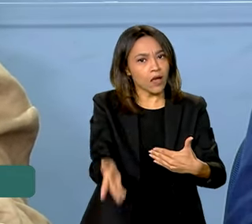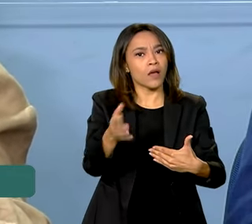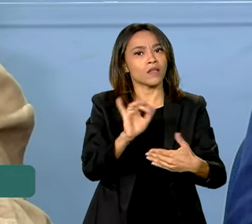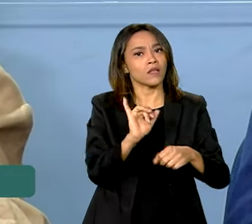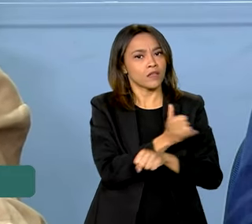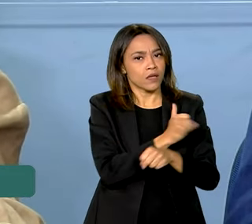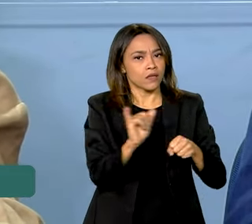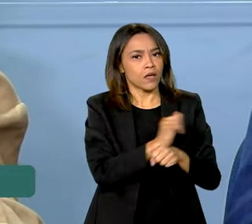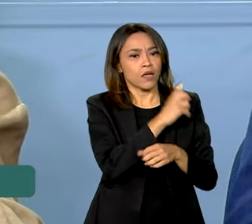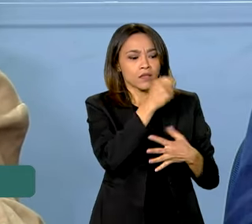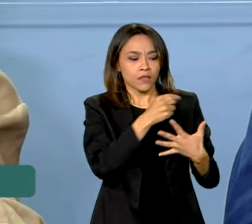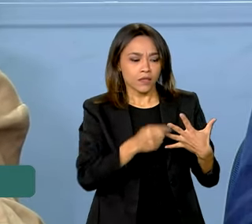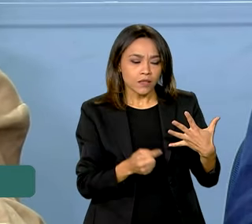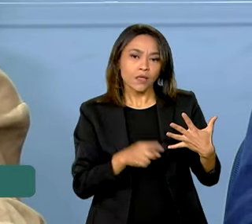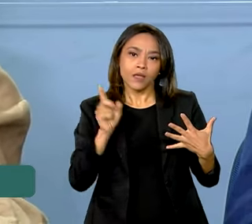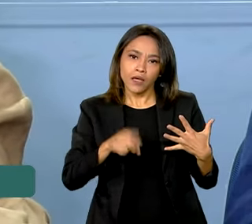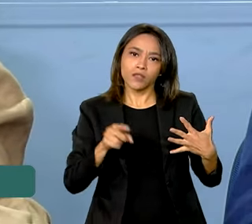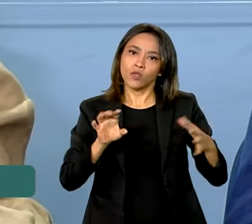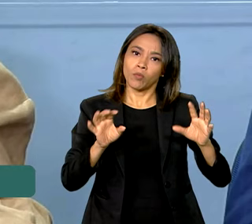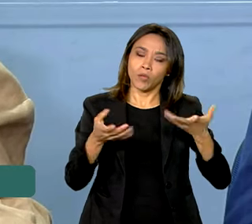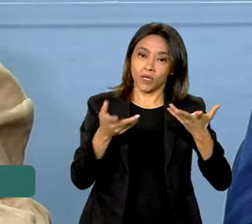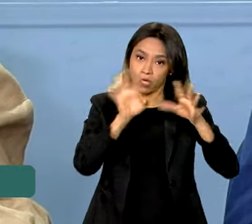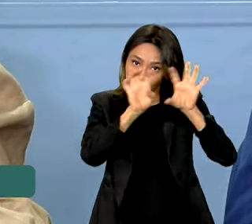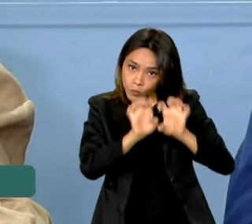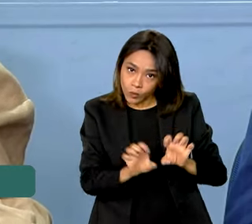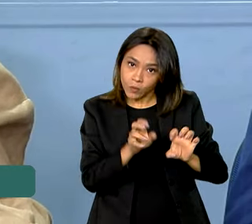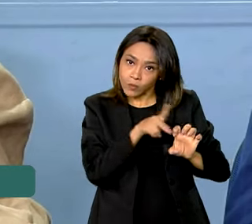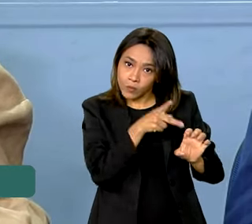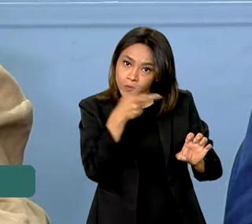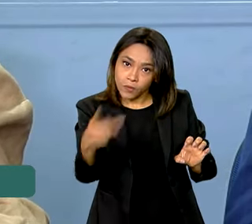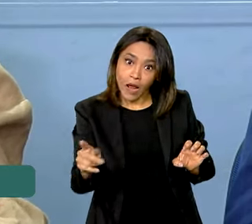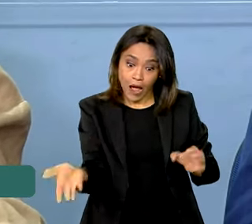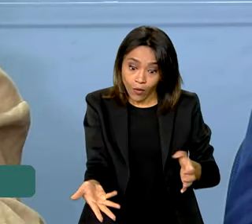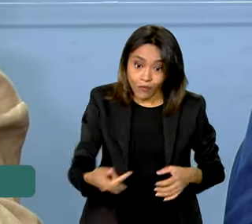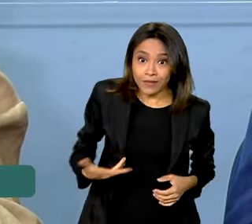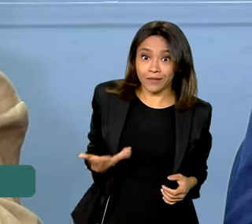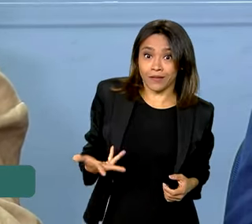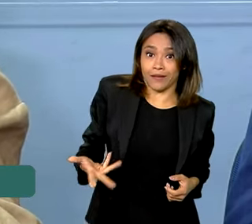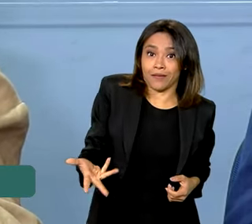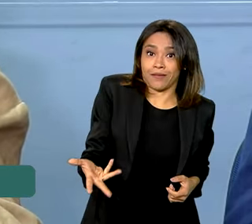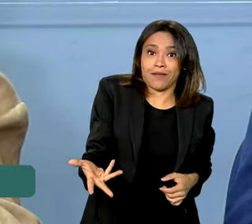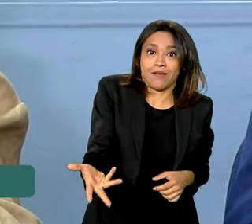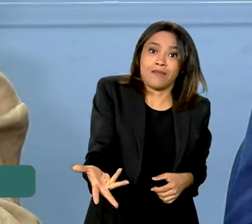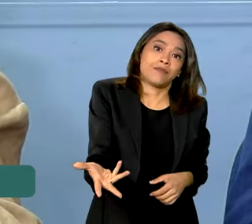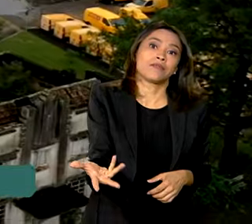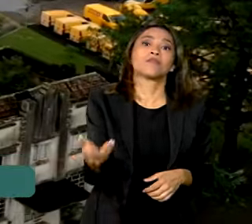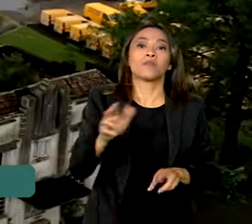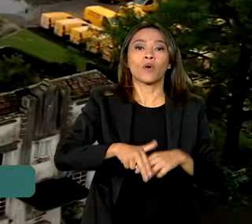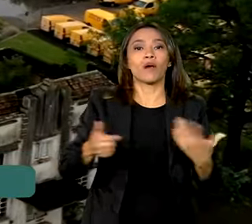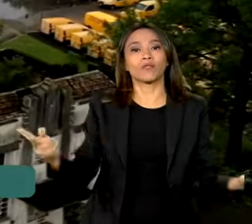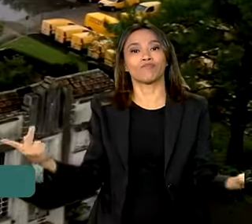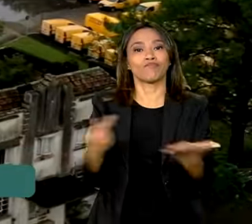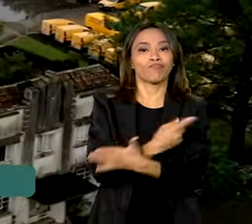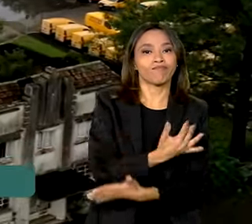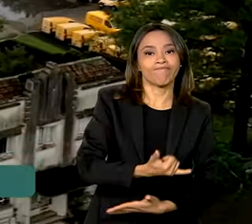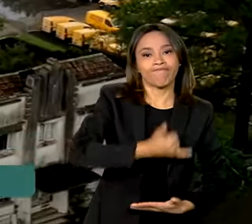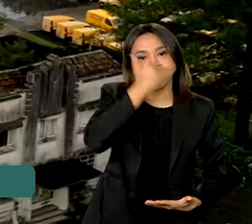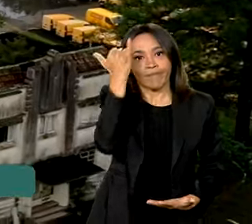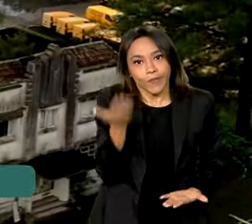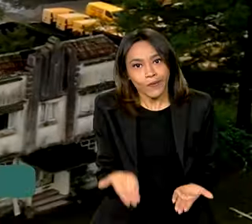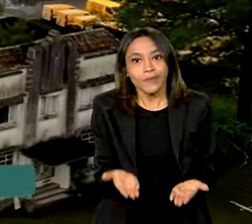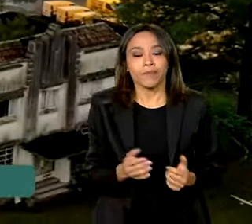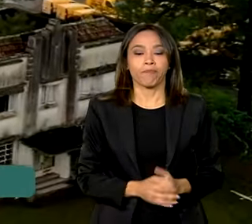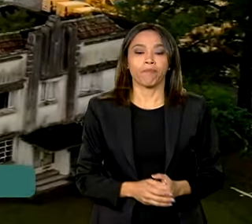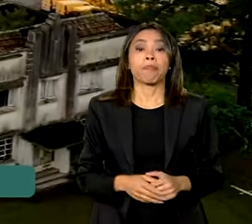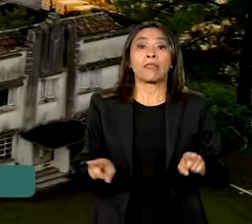que eu estou chamando de reconstrução, mas que foram aceleradas e aperfeiçoadas nesse processo. Os Correios também